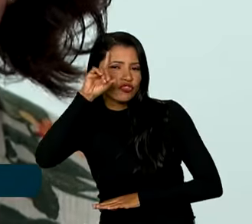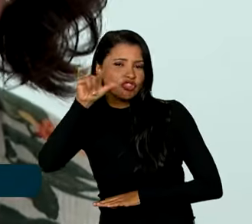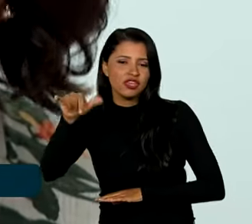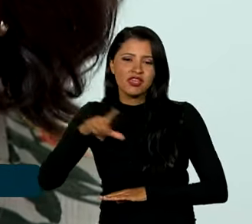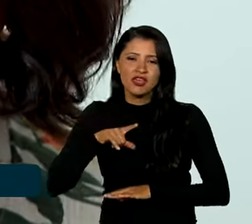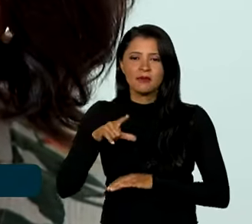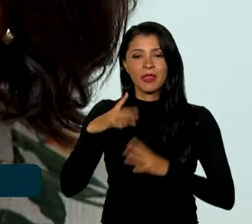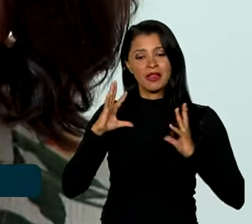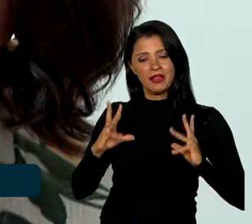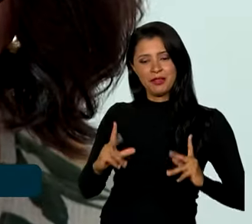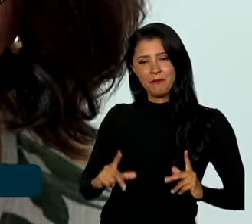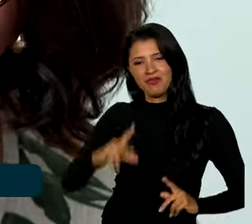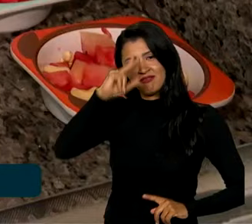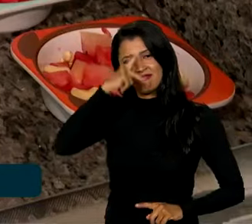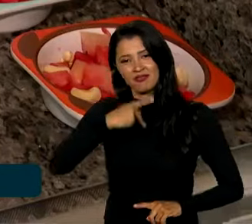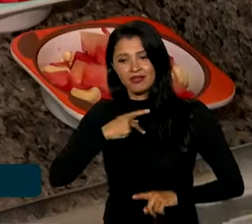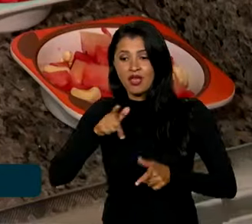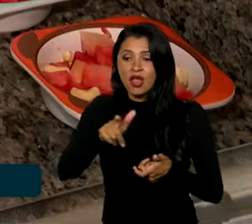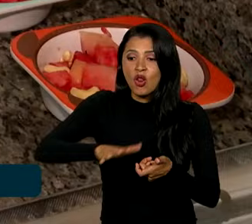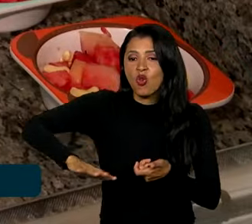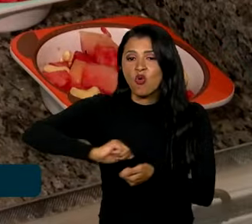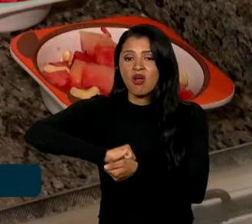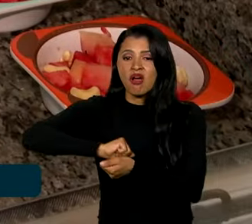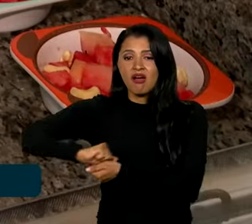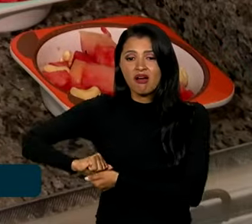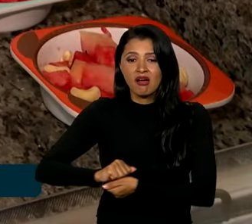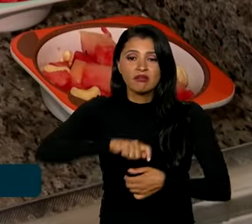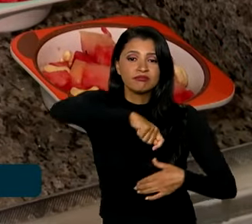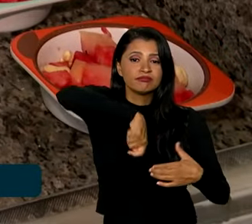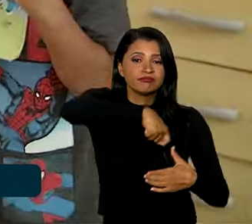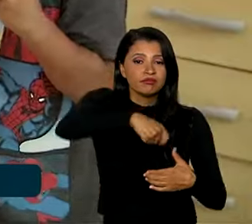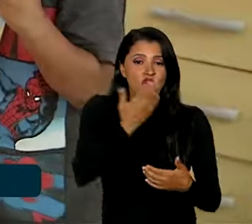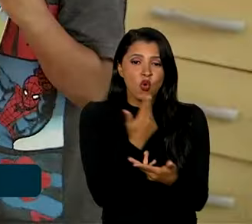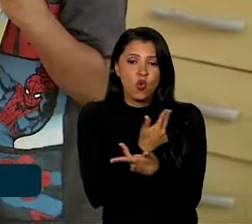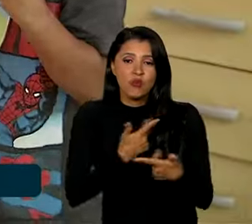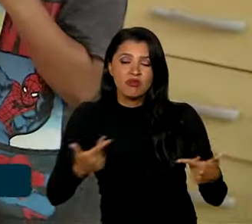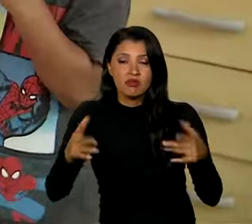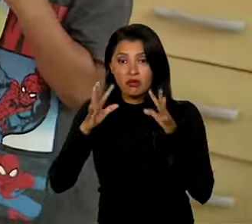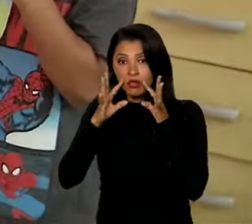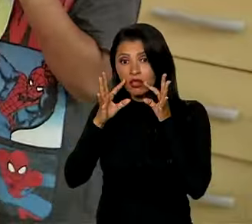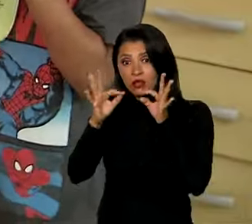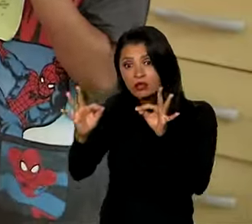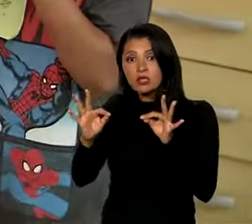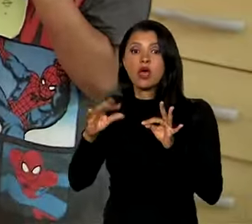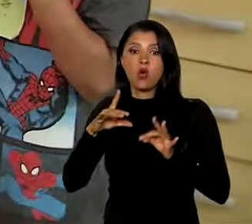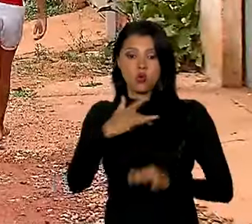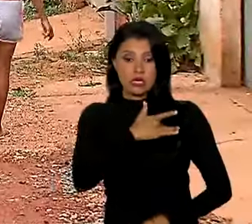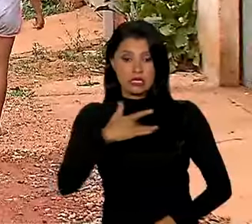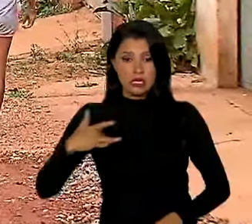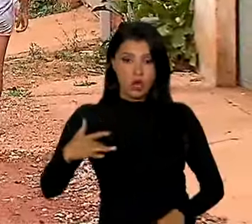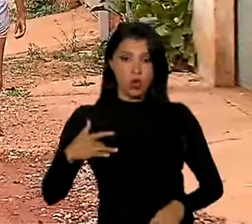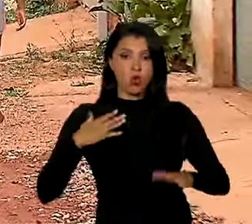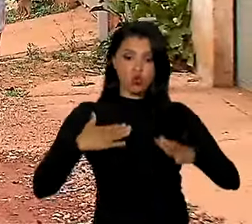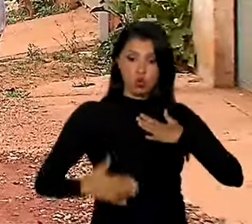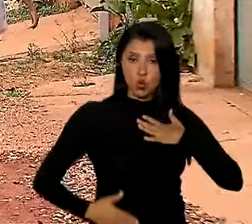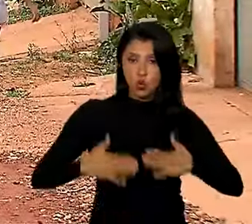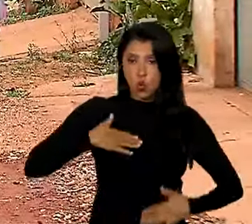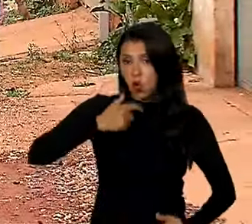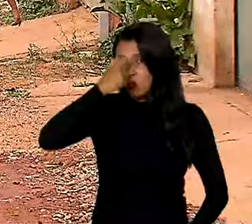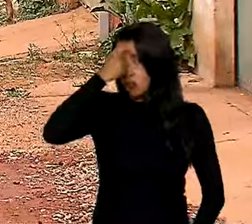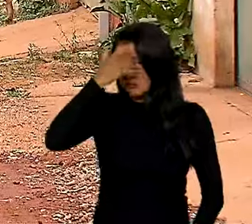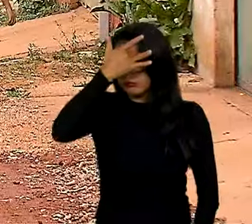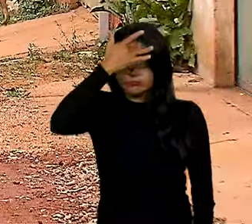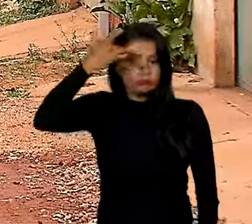pessoal e de ambientes, preparo de refeições, atenção à saúde física e mental, como também